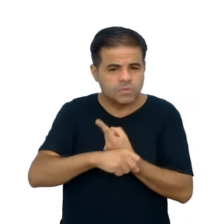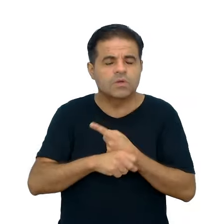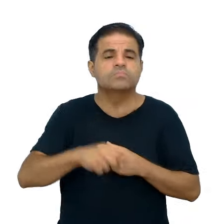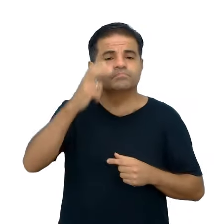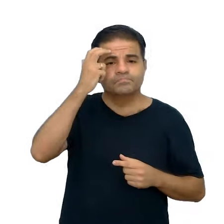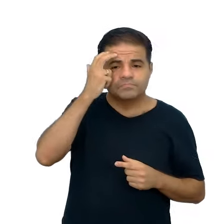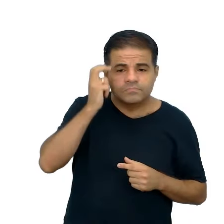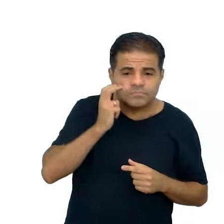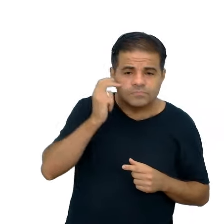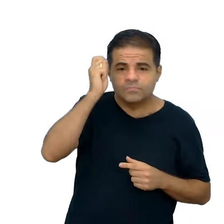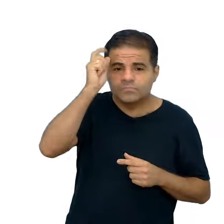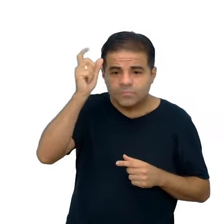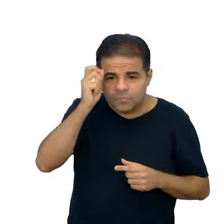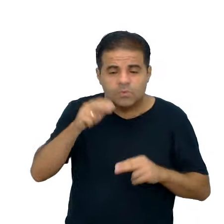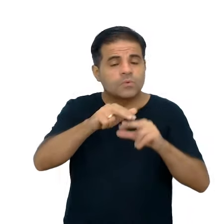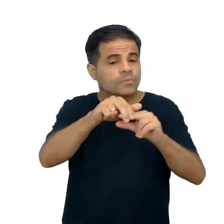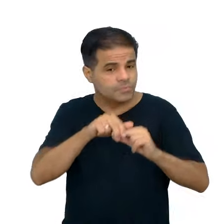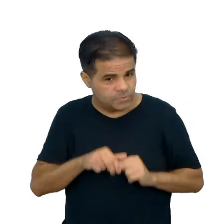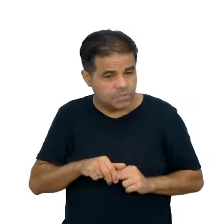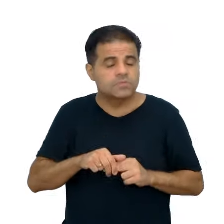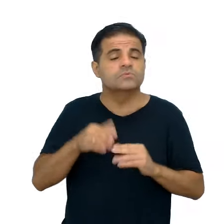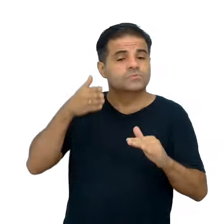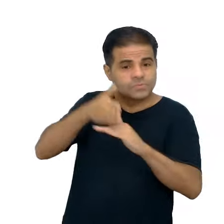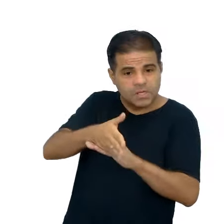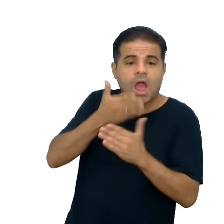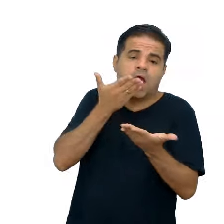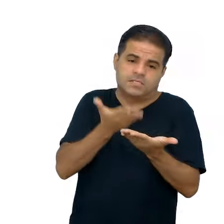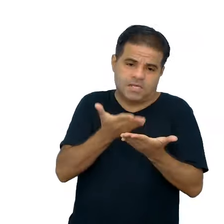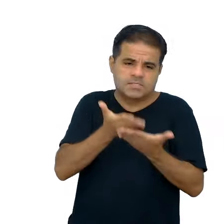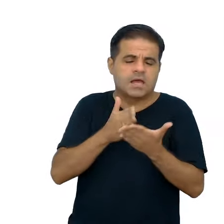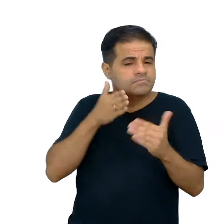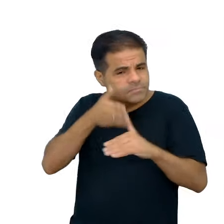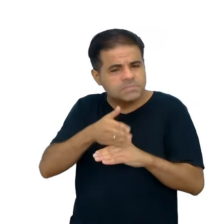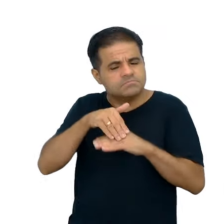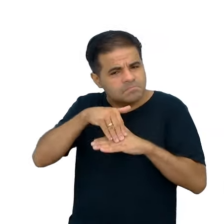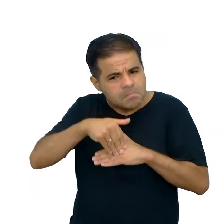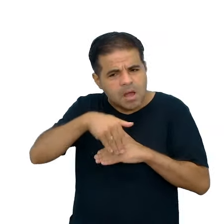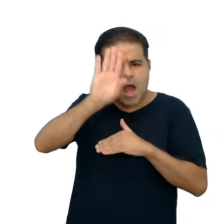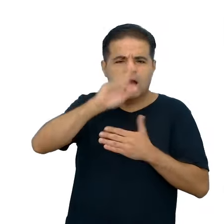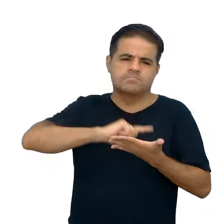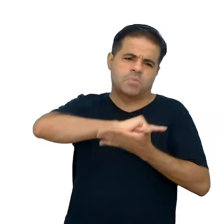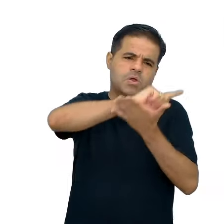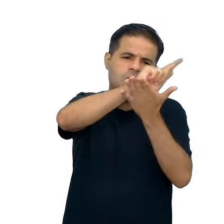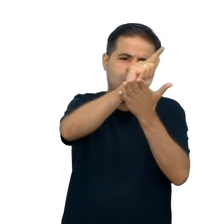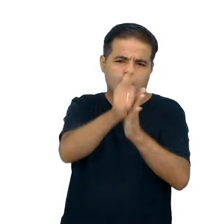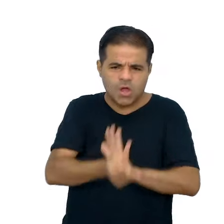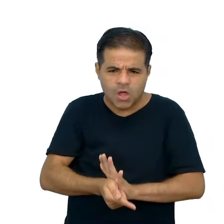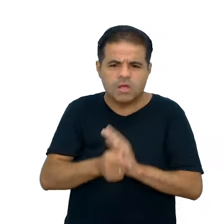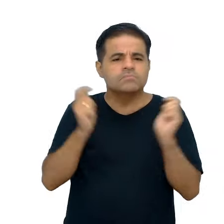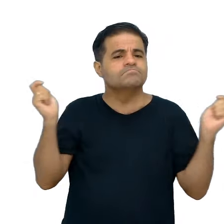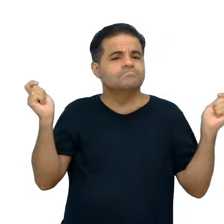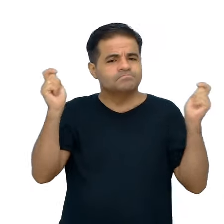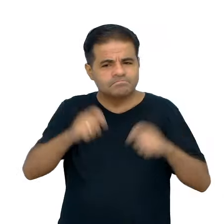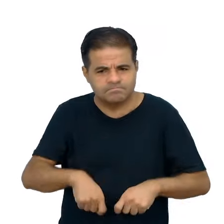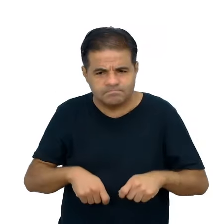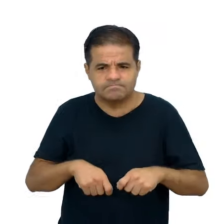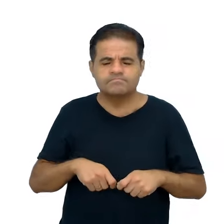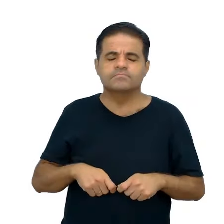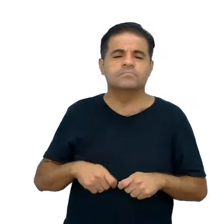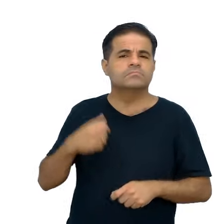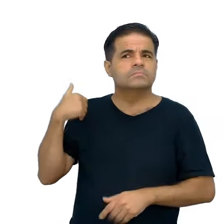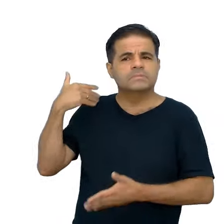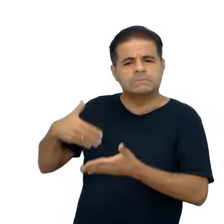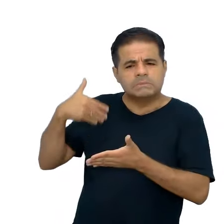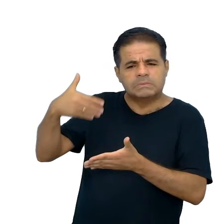também, por isso que o estudante precisa acessar o maior número de gêneros textuais possíveis, desde